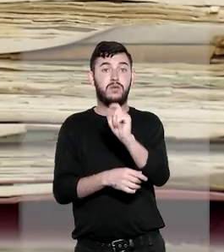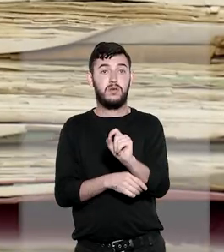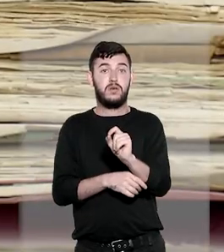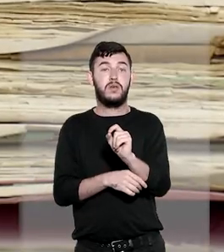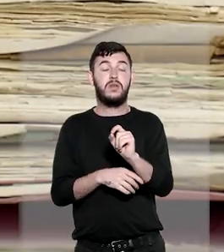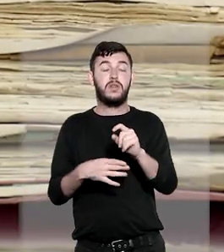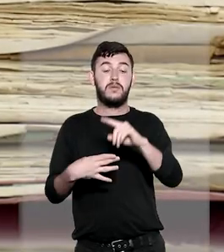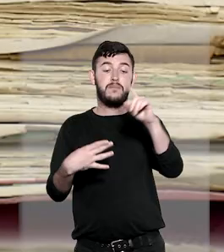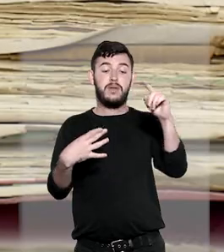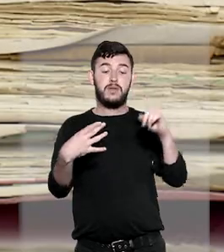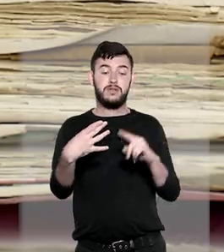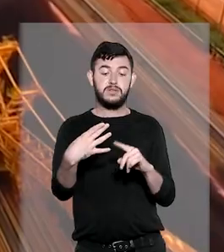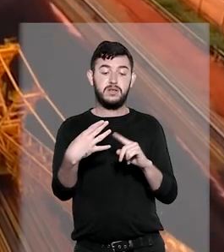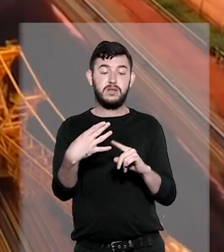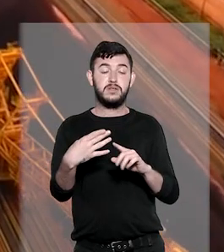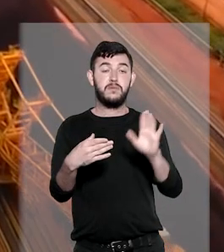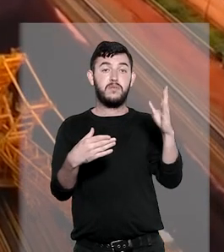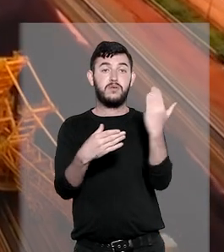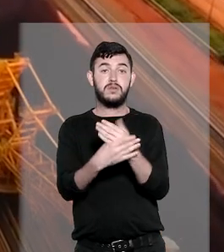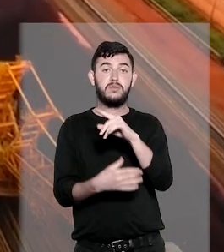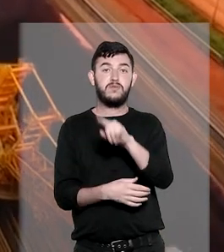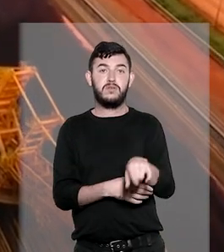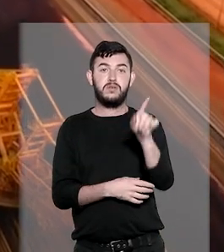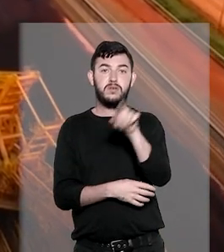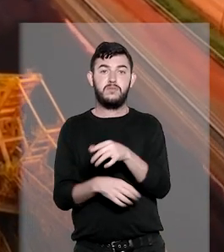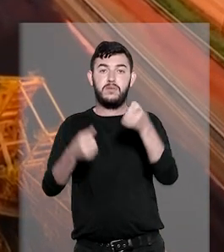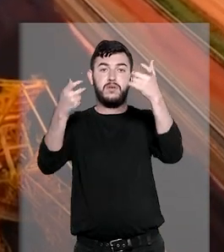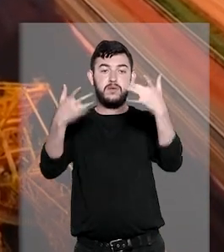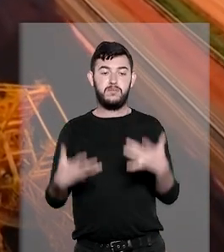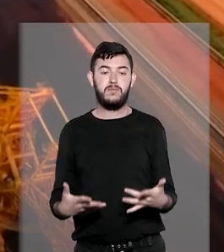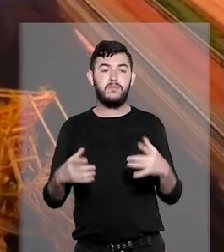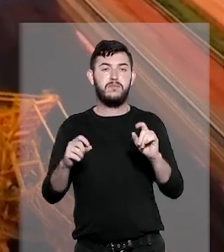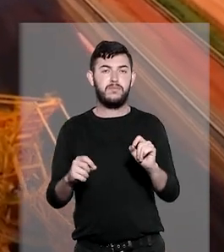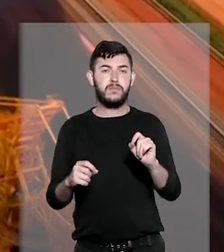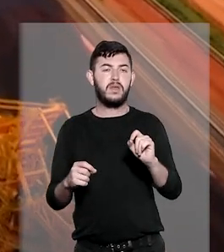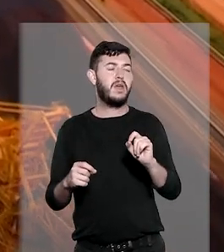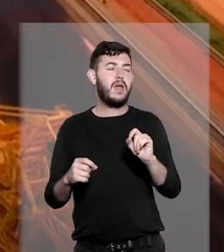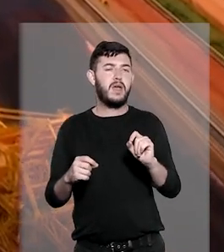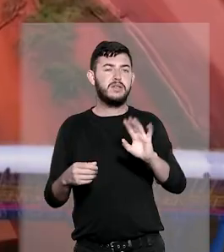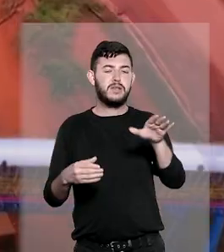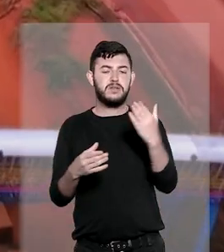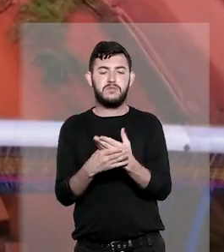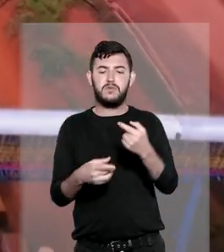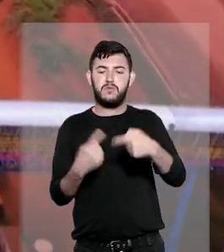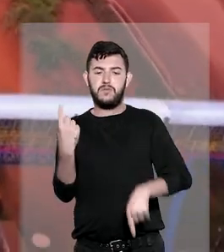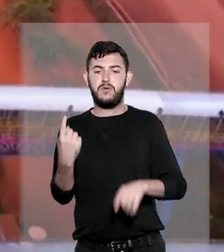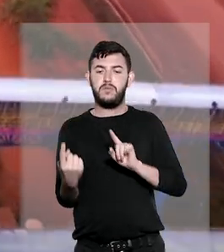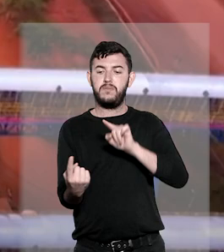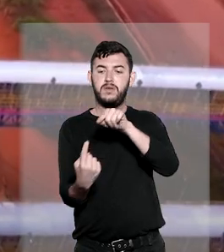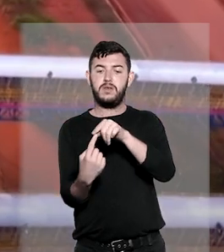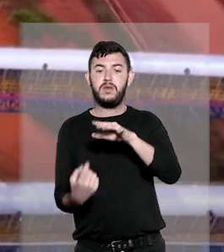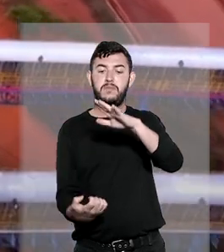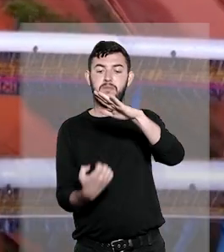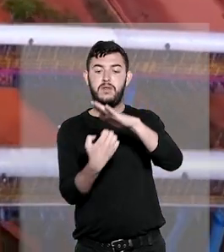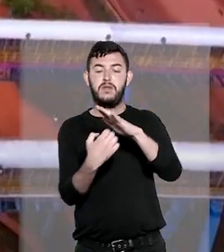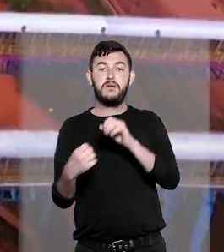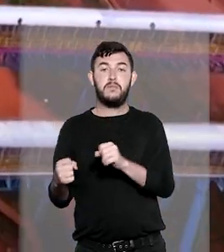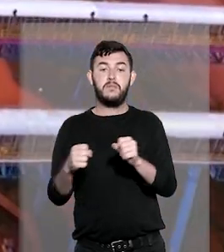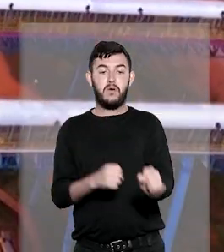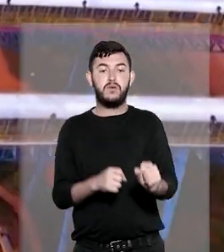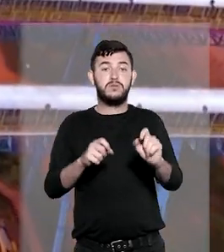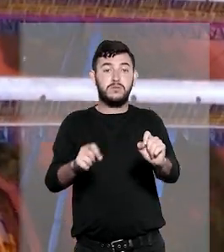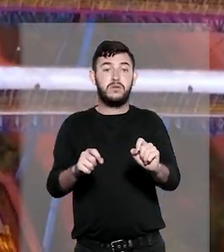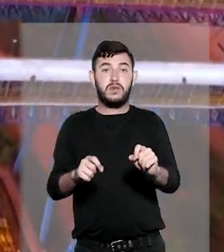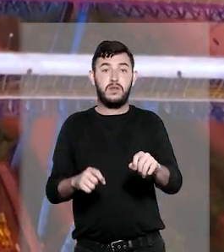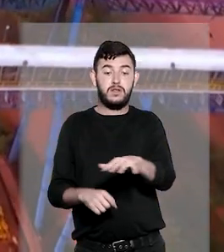mérito do caso, pois se entendeu que a ação demarcatória era inadequada para o propósito das empresas de aumentar o próprio terreno em cerca de